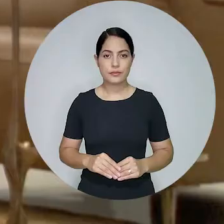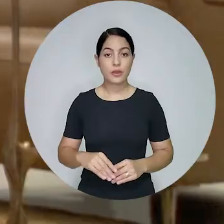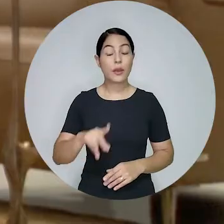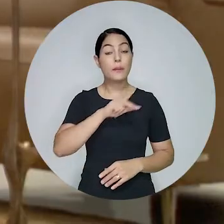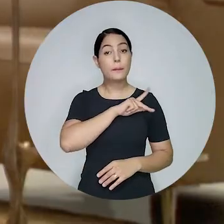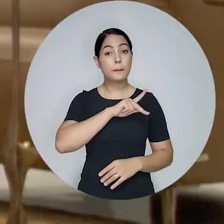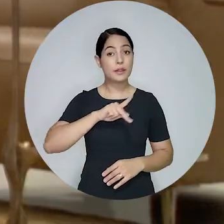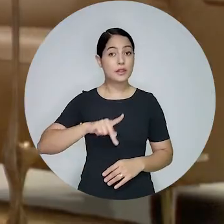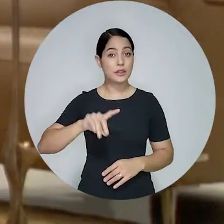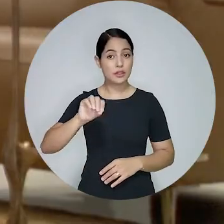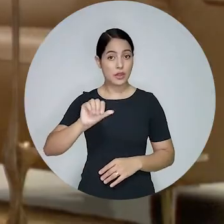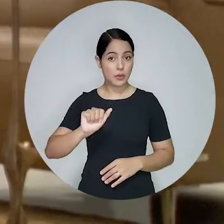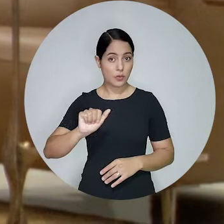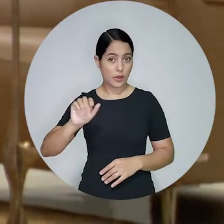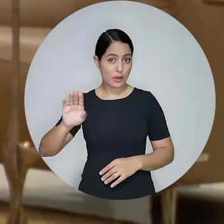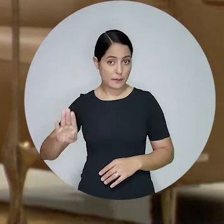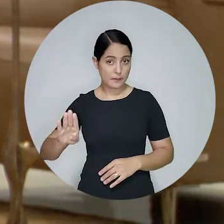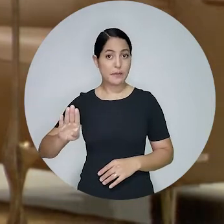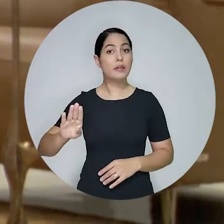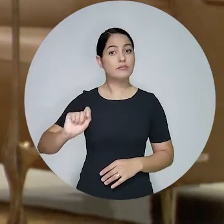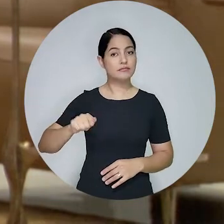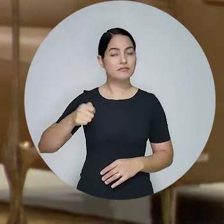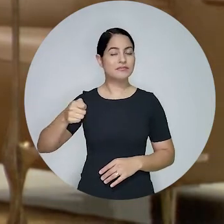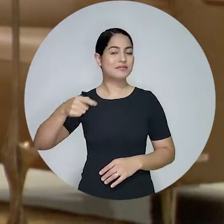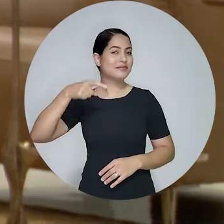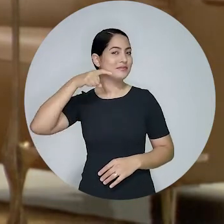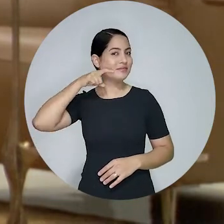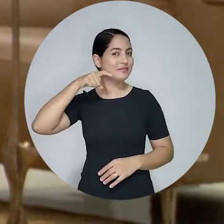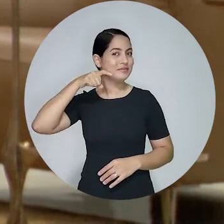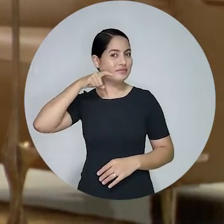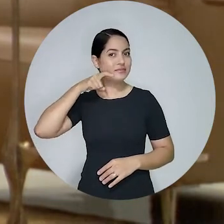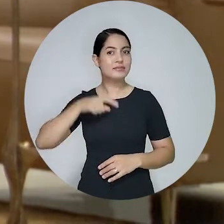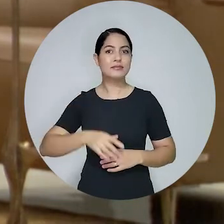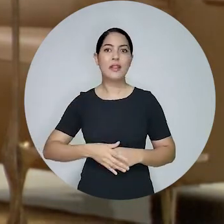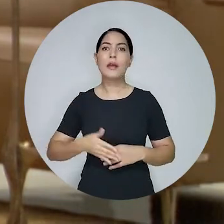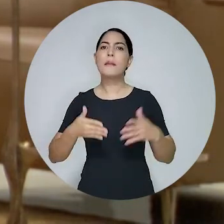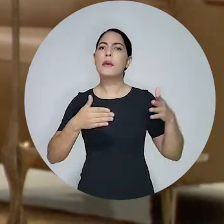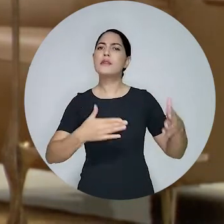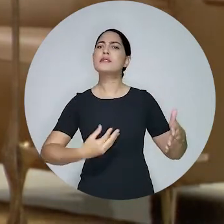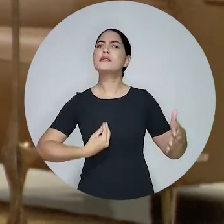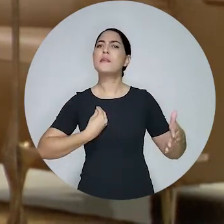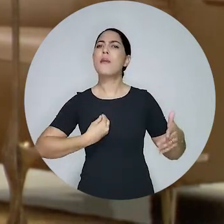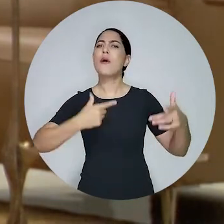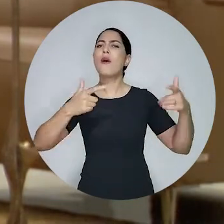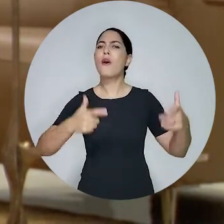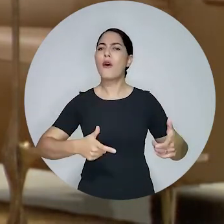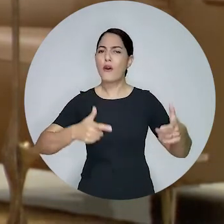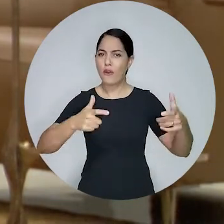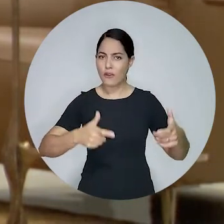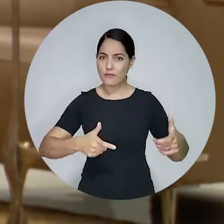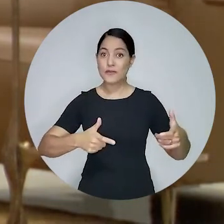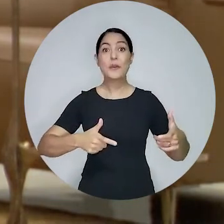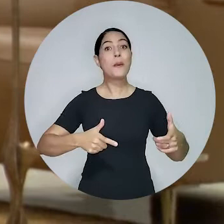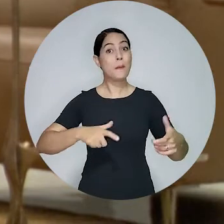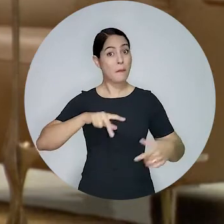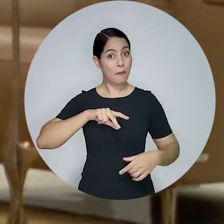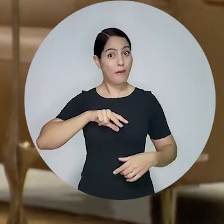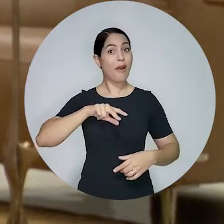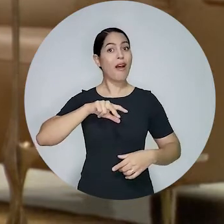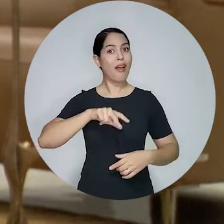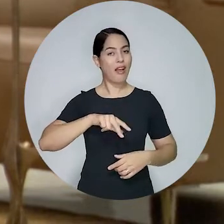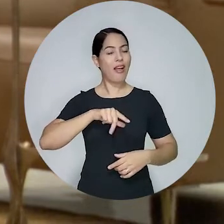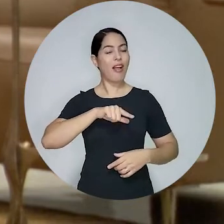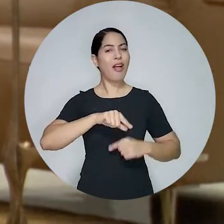O presidente da OAB Nacional, Beto Simonetti, participou em Lisboa, Portugal, do Fórum de Integração Brasil